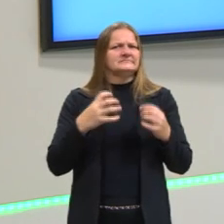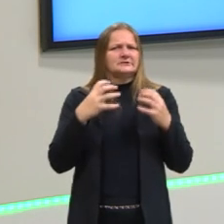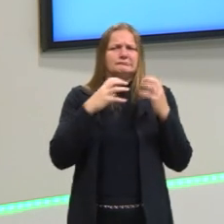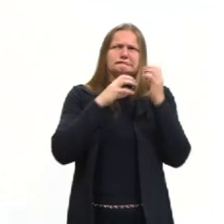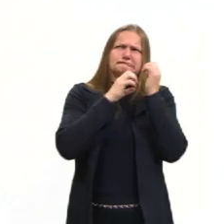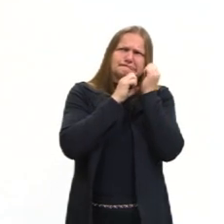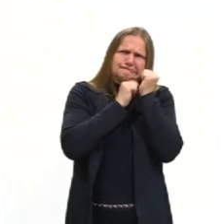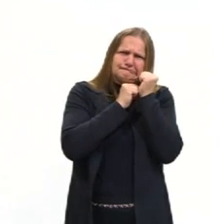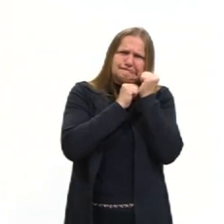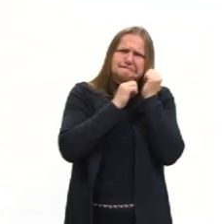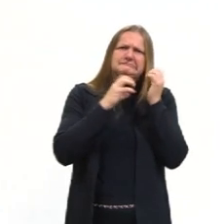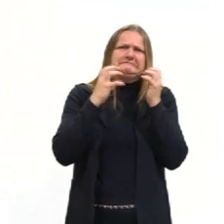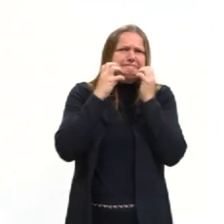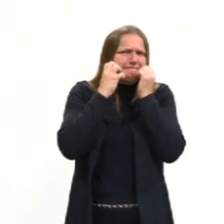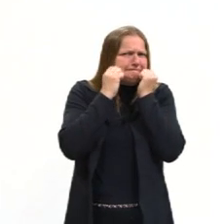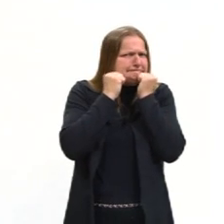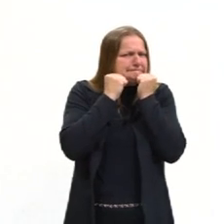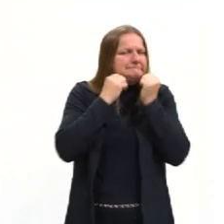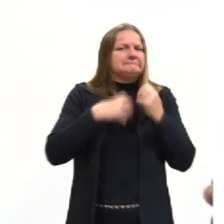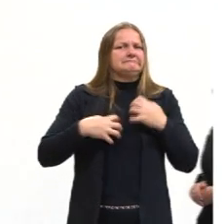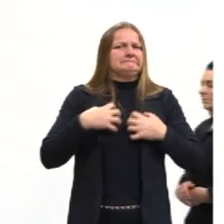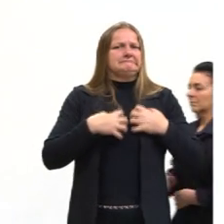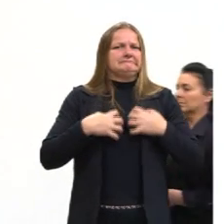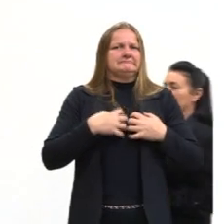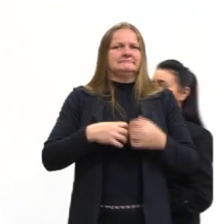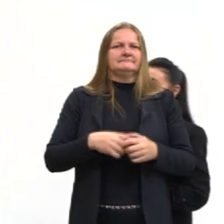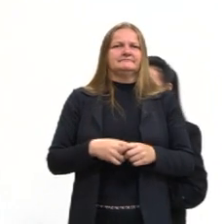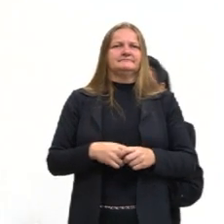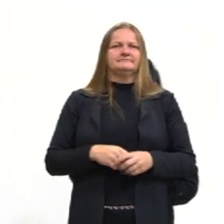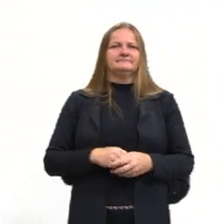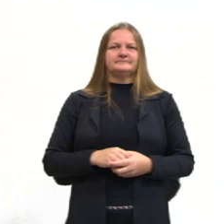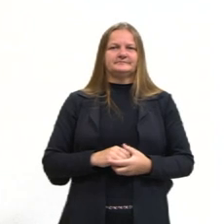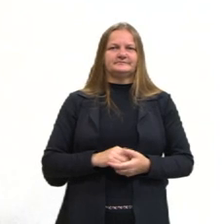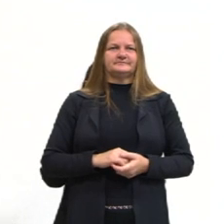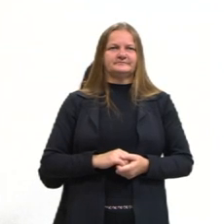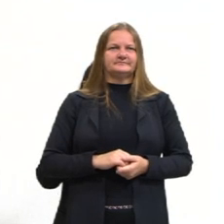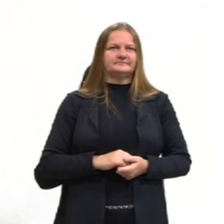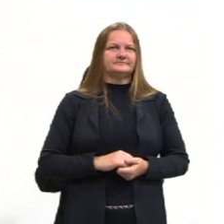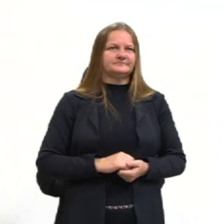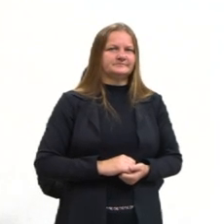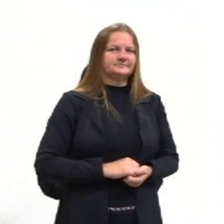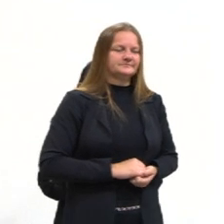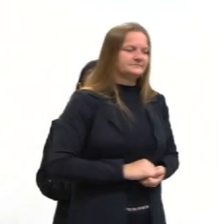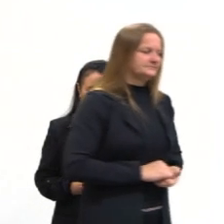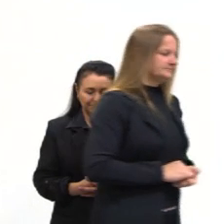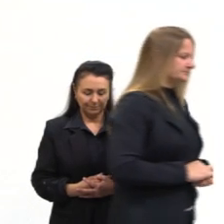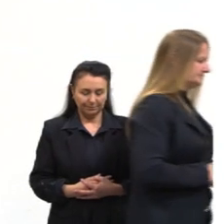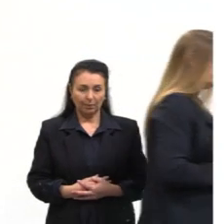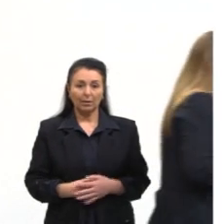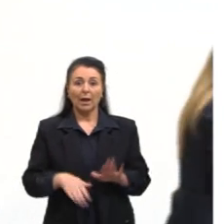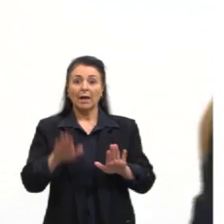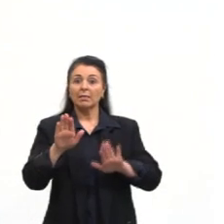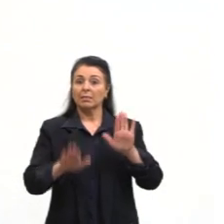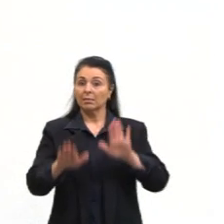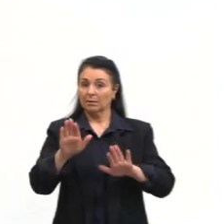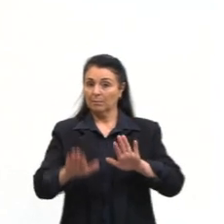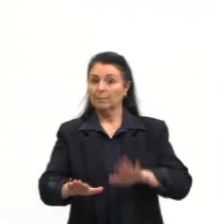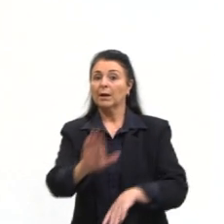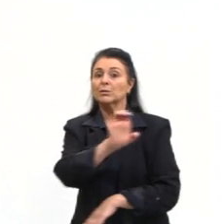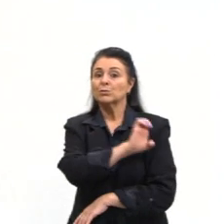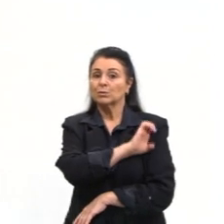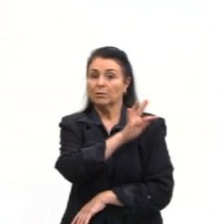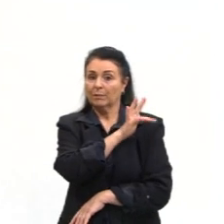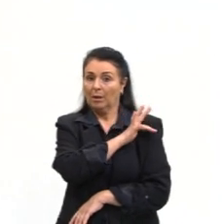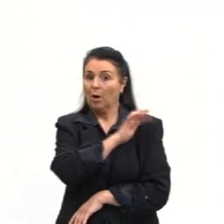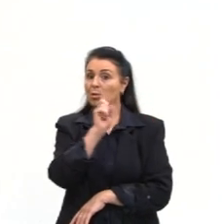imagem que ilustra justamente isso, porque, muitas vezes, não é bem trabalhado no ensino fundamental, ou não é bem entendido no ensino